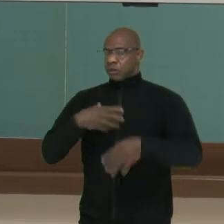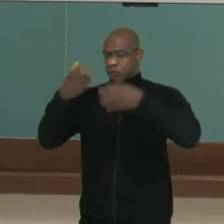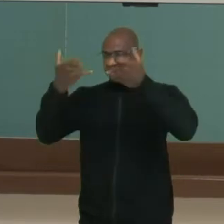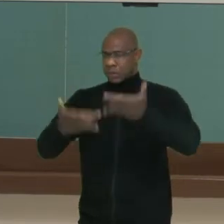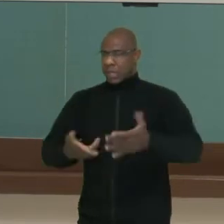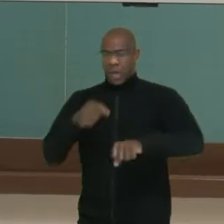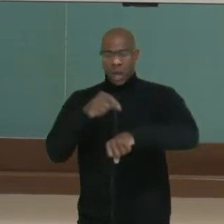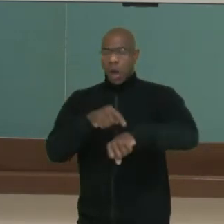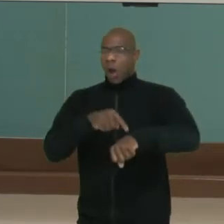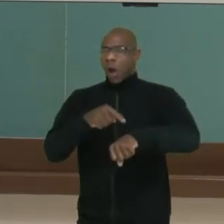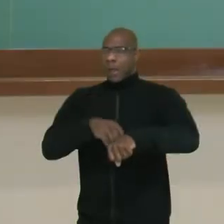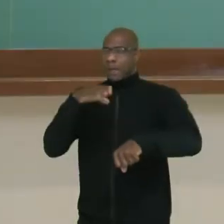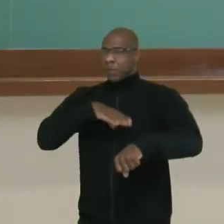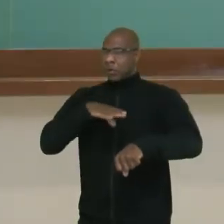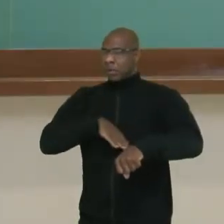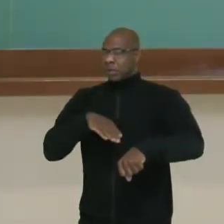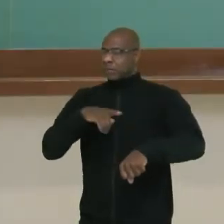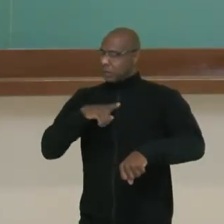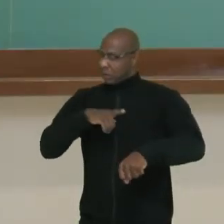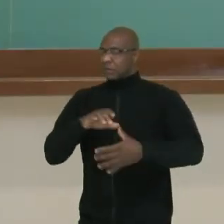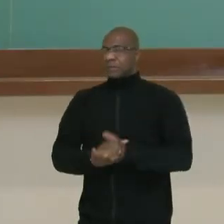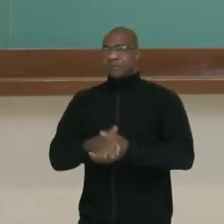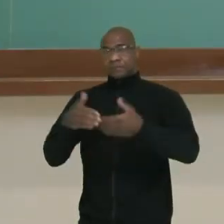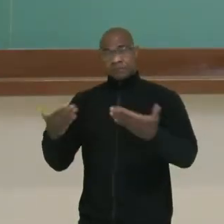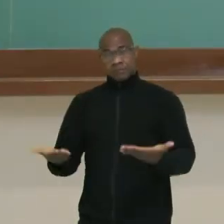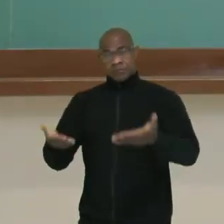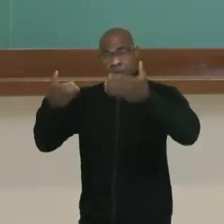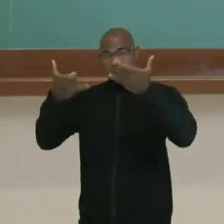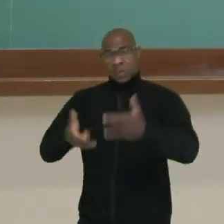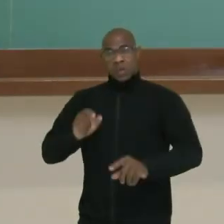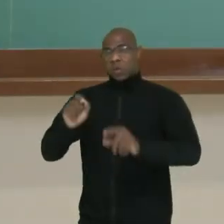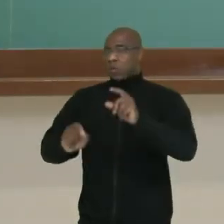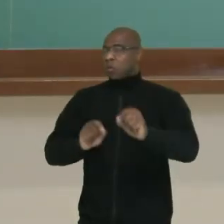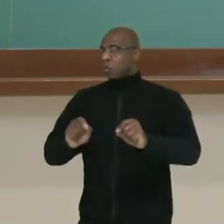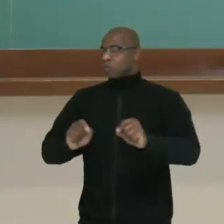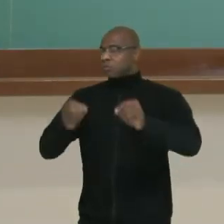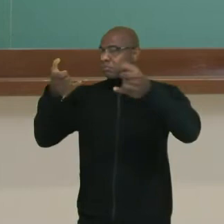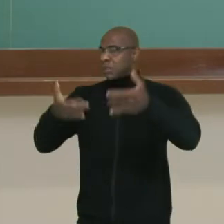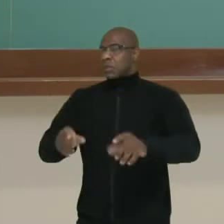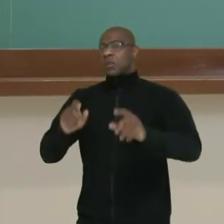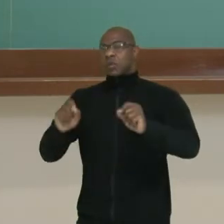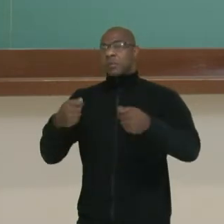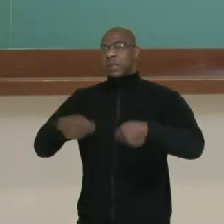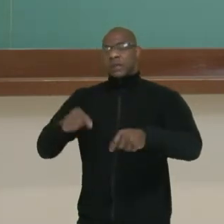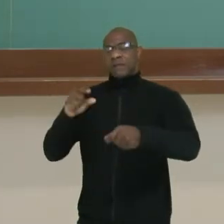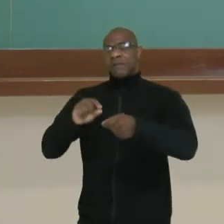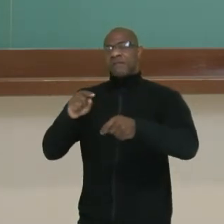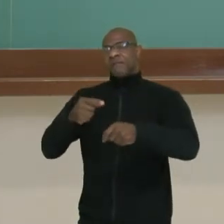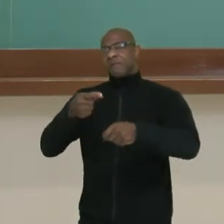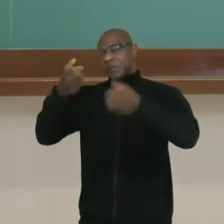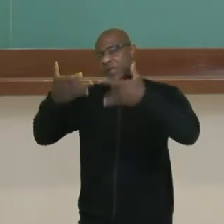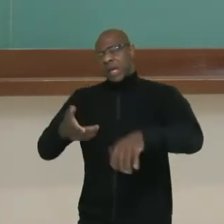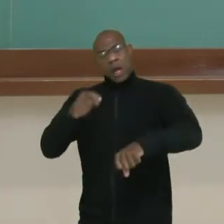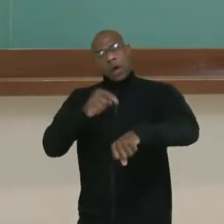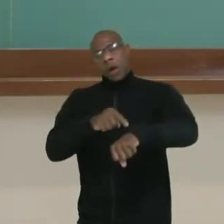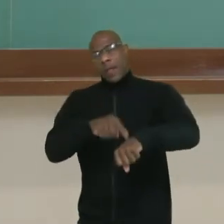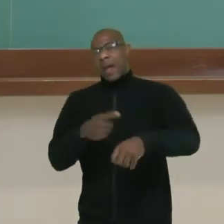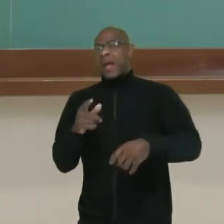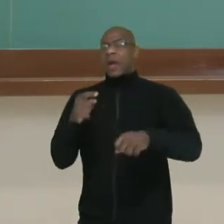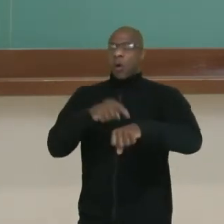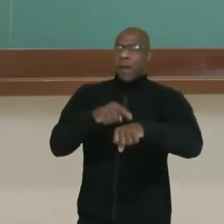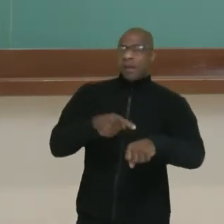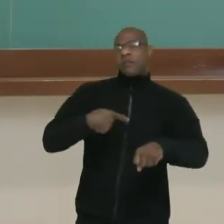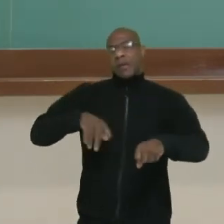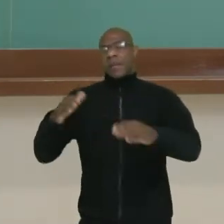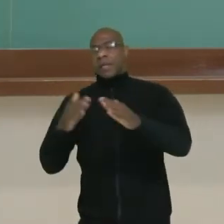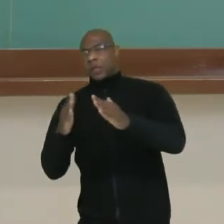horas em português? E aí, quando a gente vai falar da nossa rotina, que nós temos que falar os horários que nós levantamos, vamos à escola, como é que nós